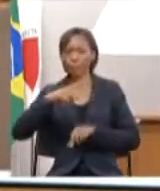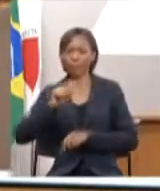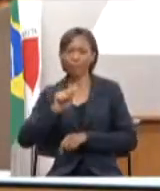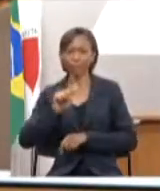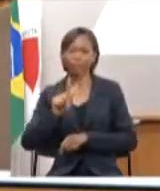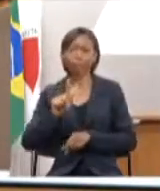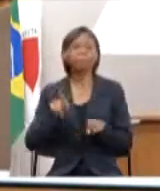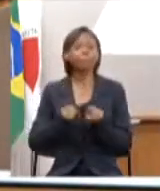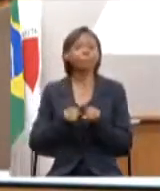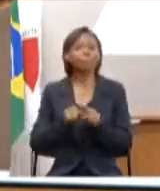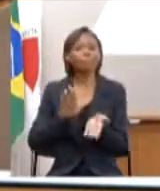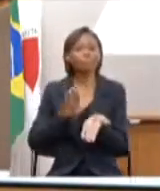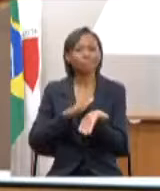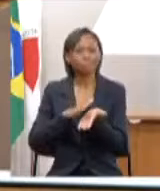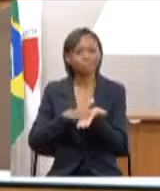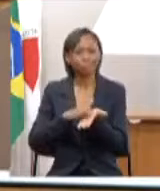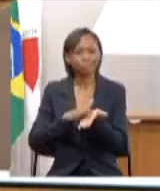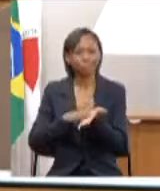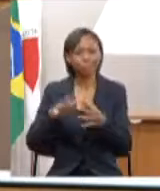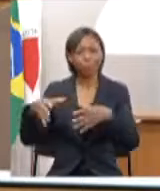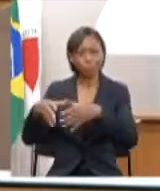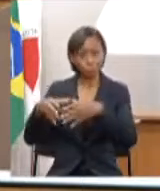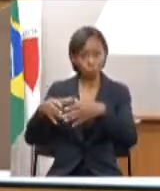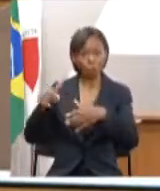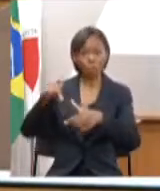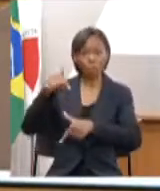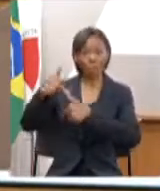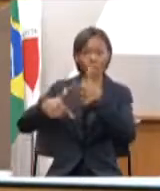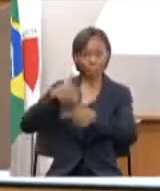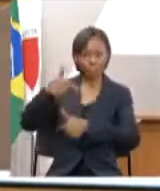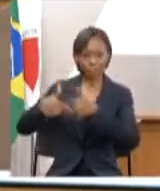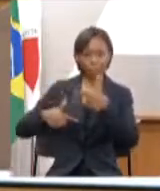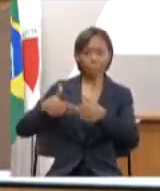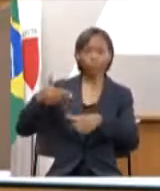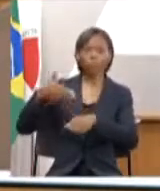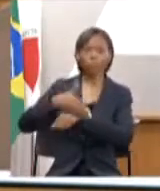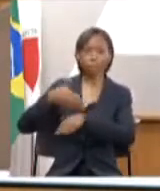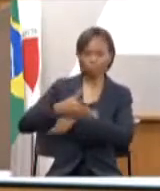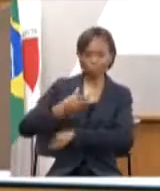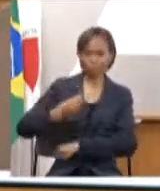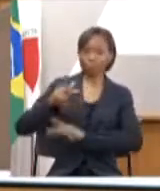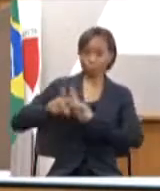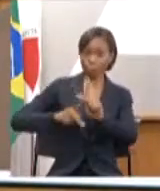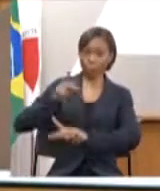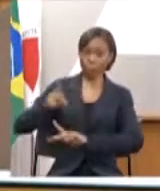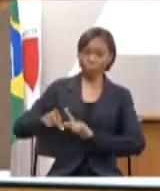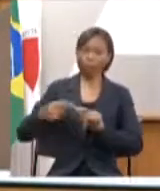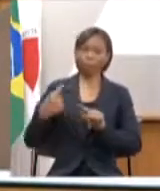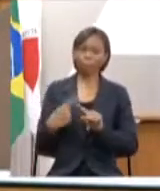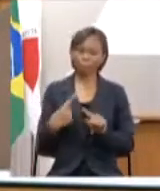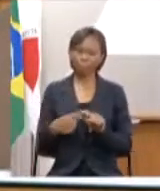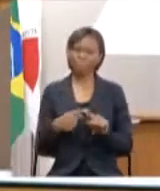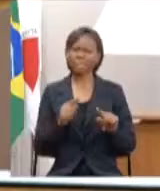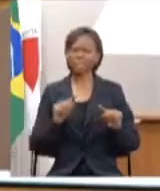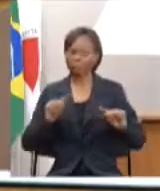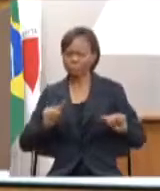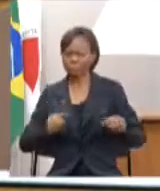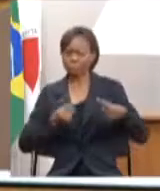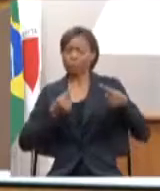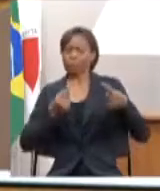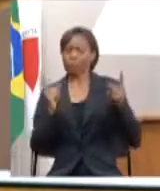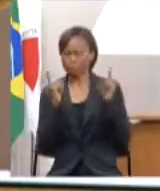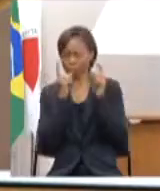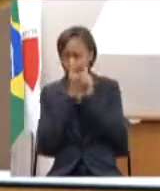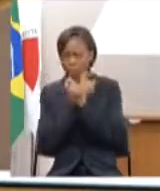parabenizar a condução dos trabalhos na Comissão de Participação Popular, que, mesmo com todos esses desafios que a gente vem passando esse ano, vem